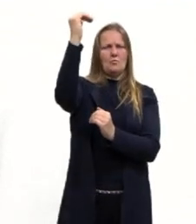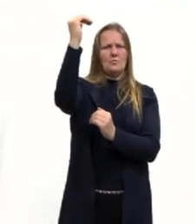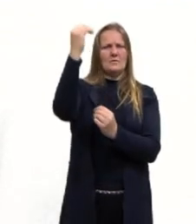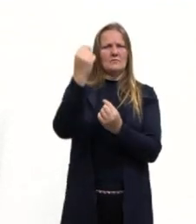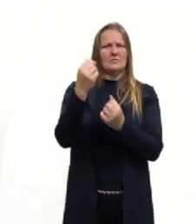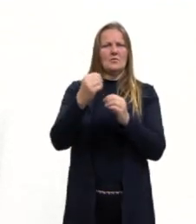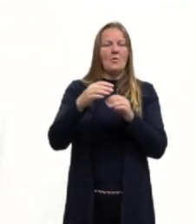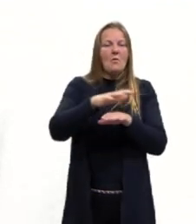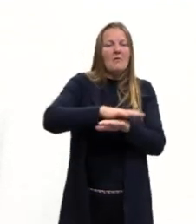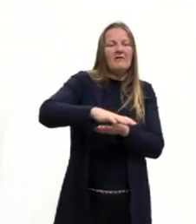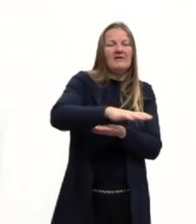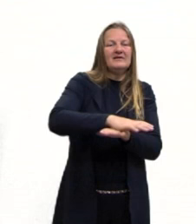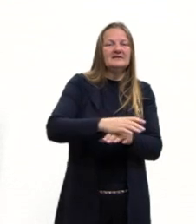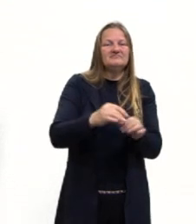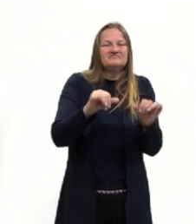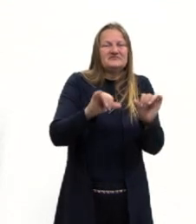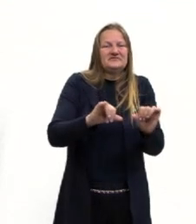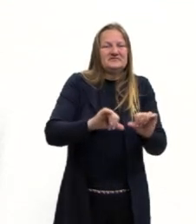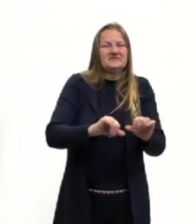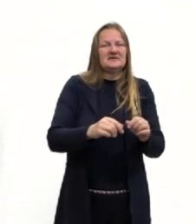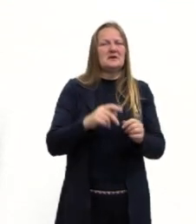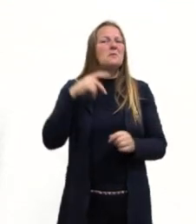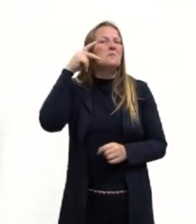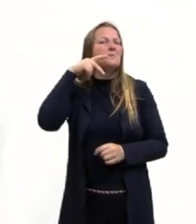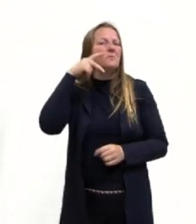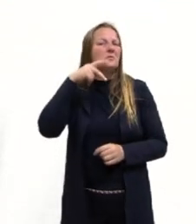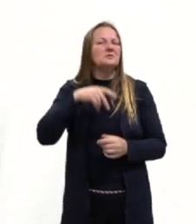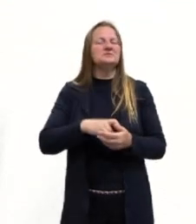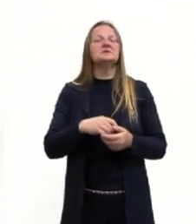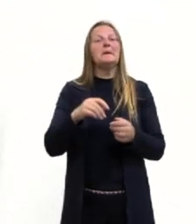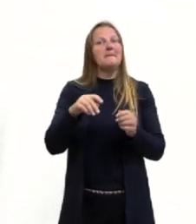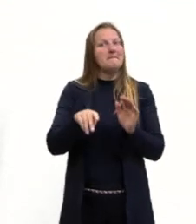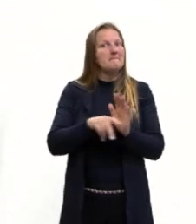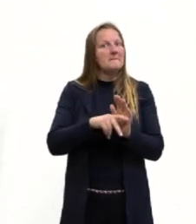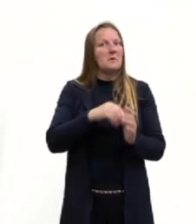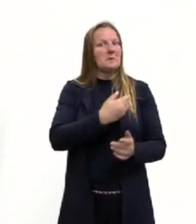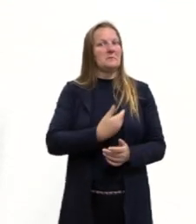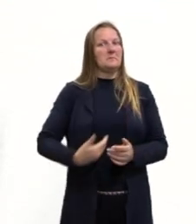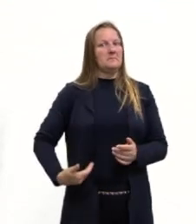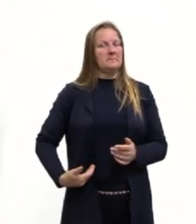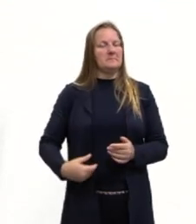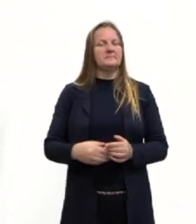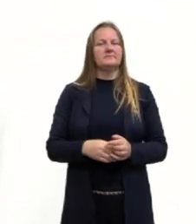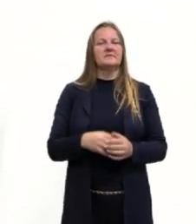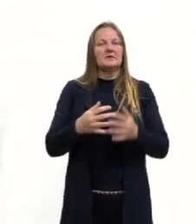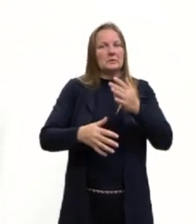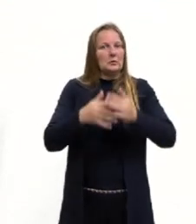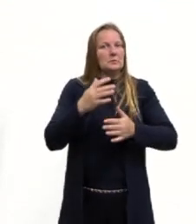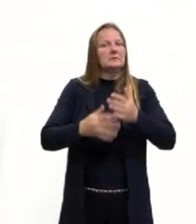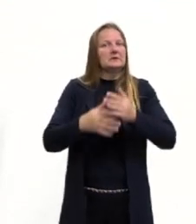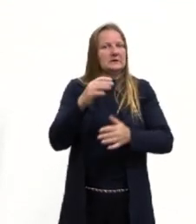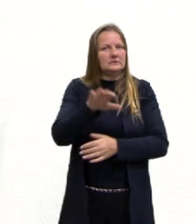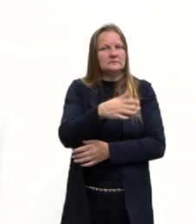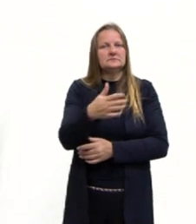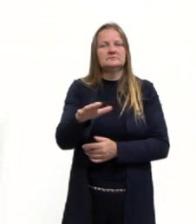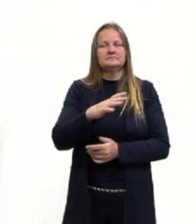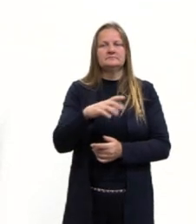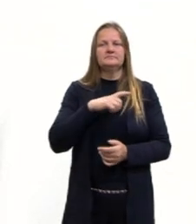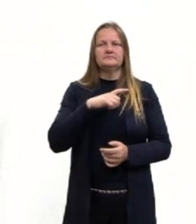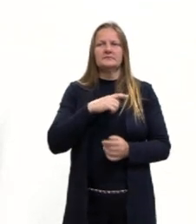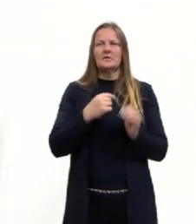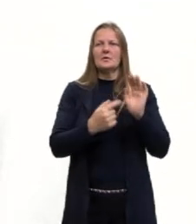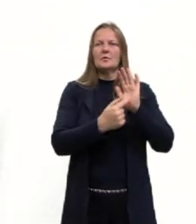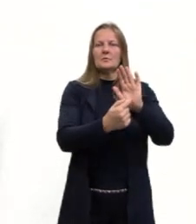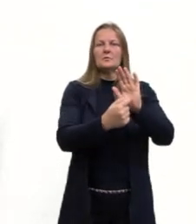resto do território fica à mercê das políticas públicas e muitas vezes é complicado, tá? E aí eu trago, ó, justamente esse